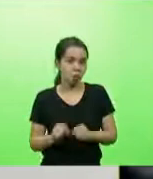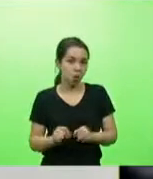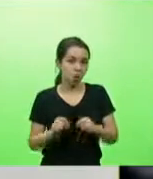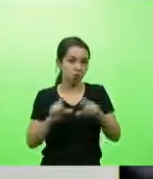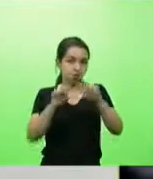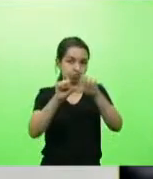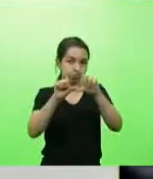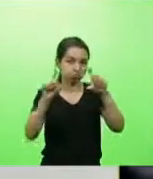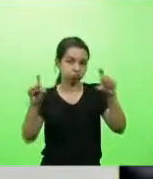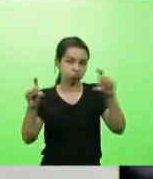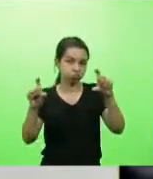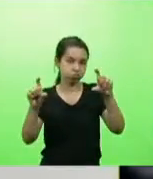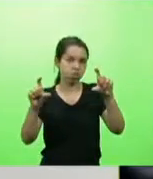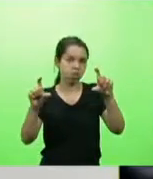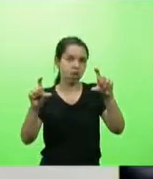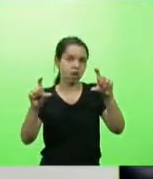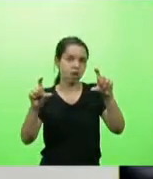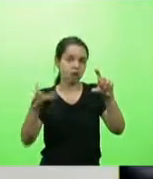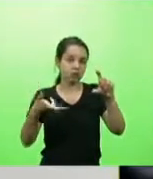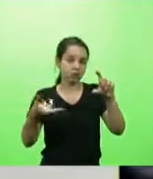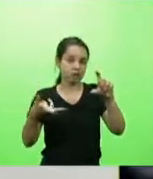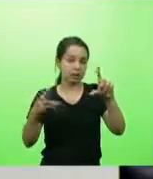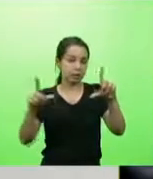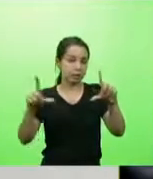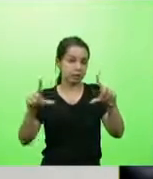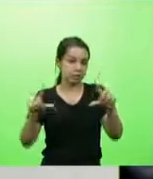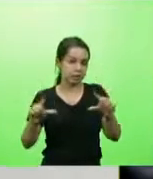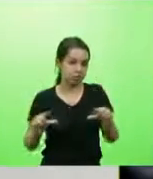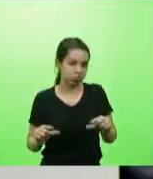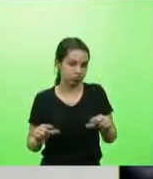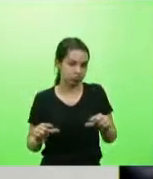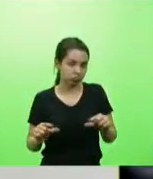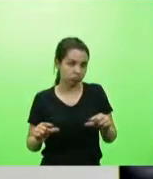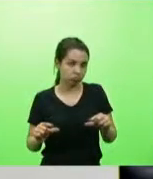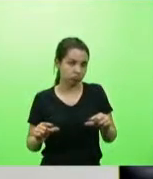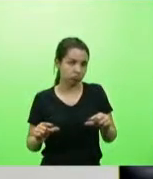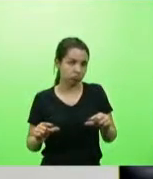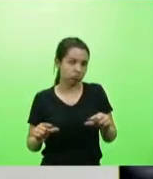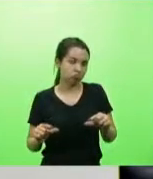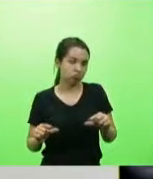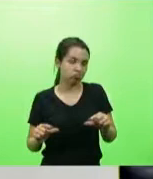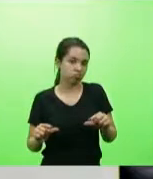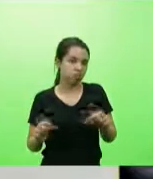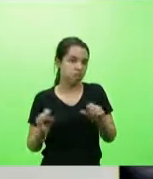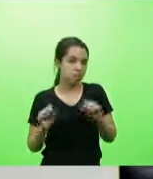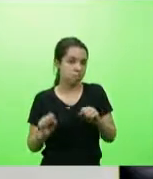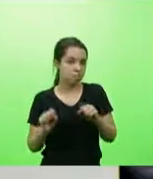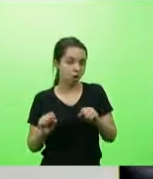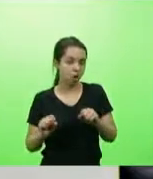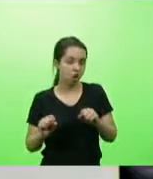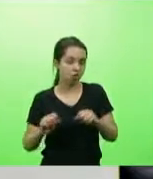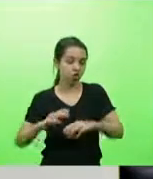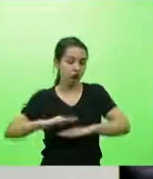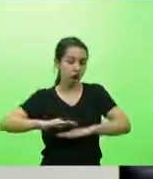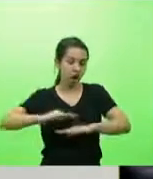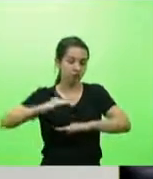de uma elevação física